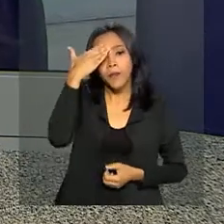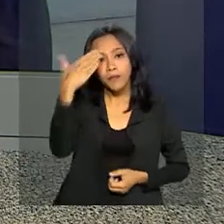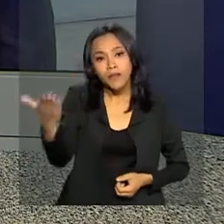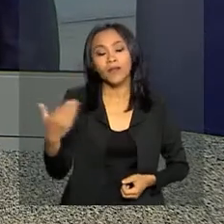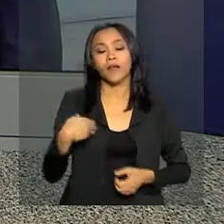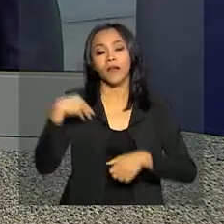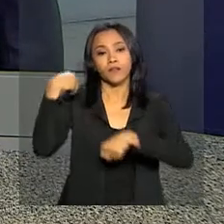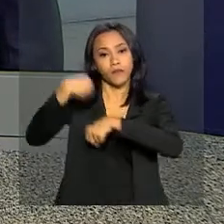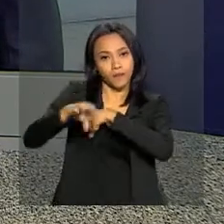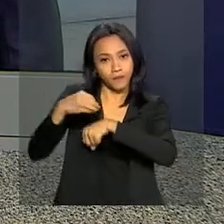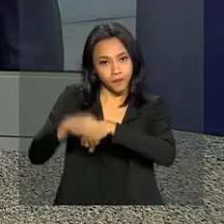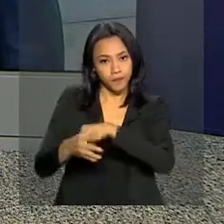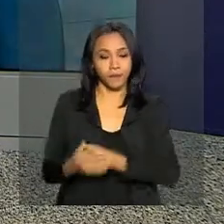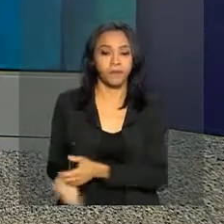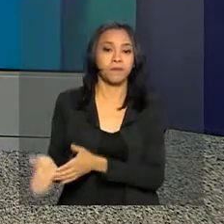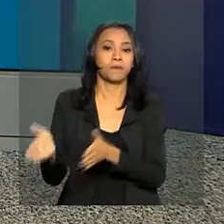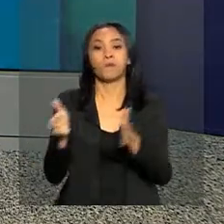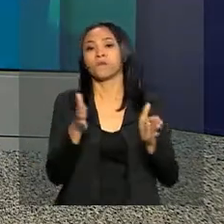Pedro, pelas informações.